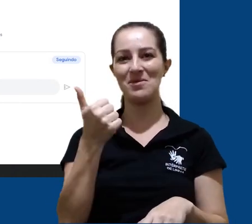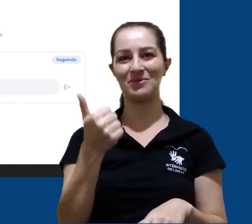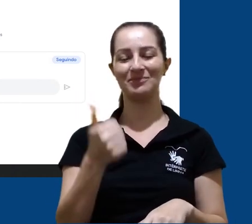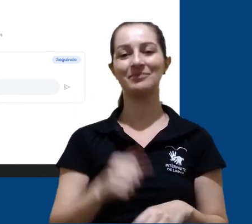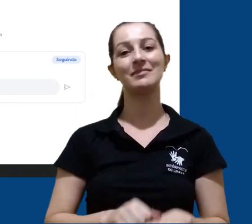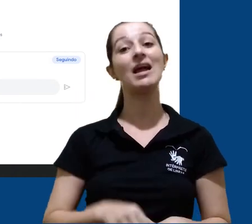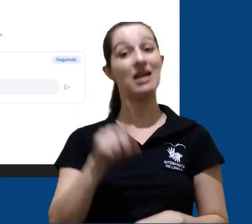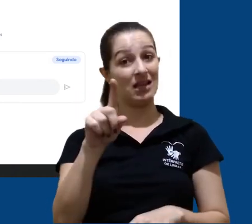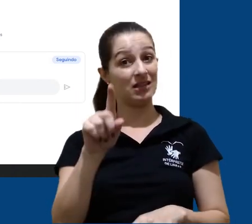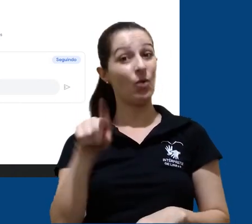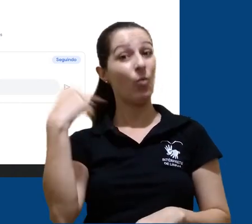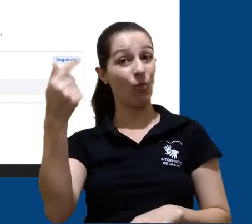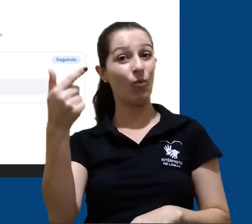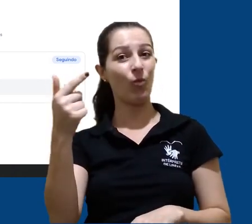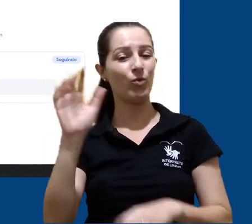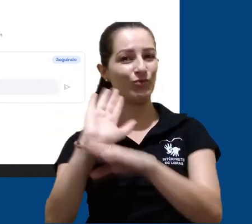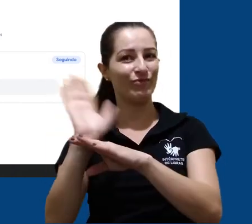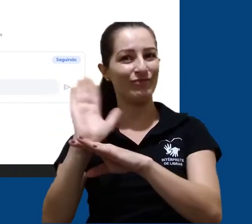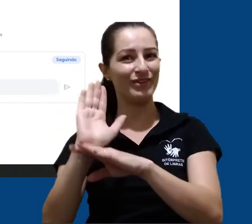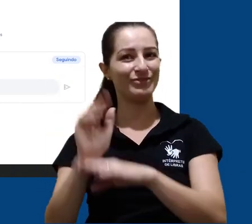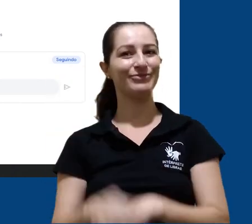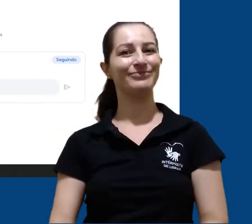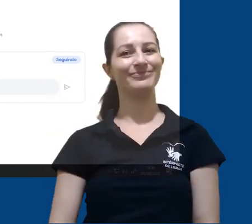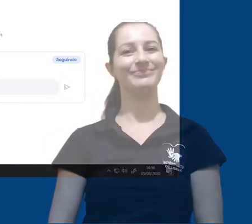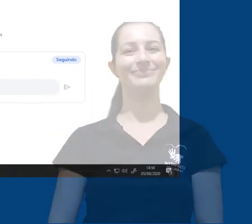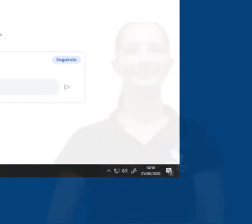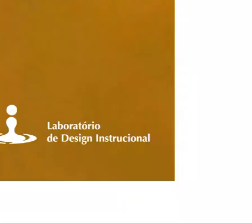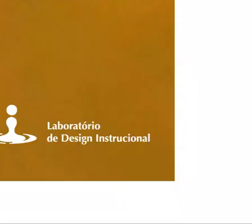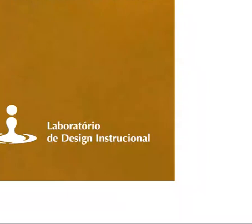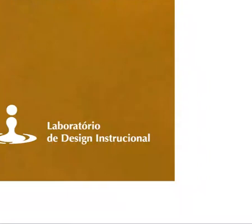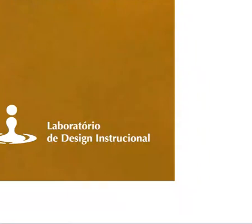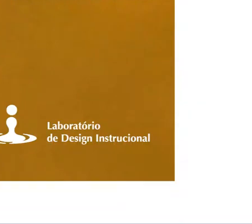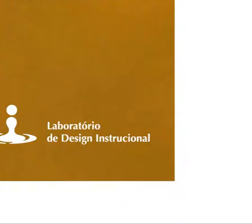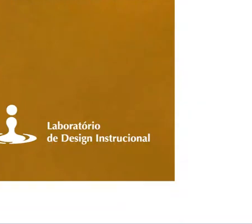com essa plataforma. Espero você no próximo vídeo!